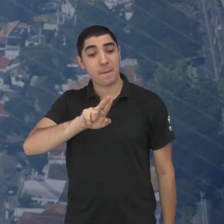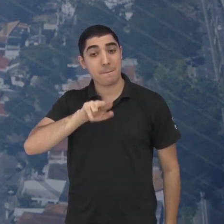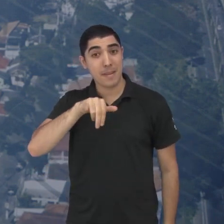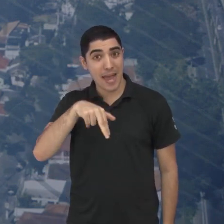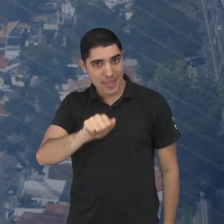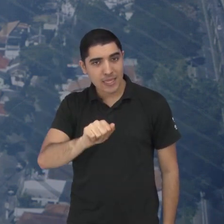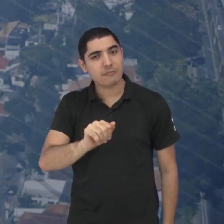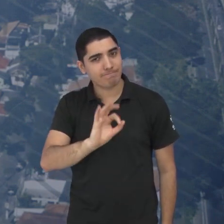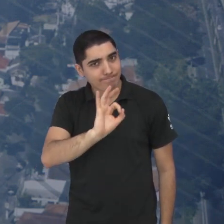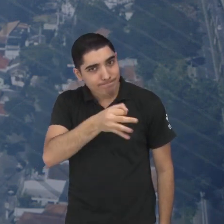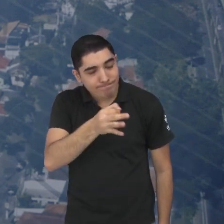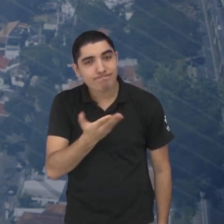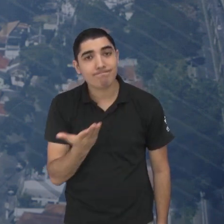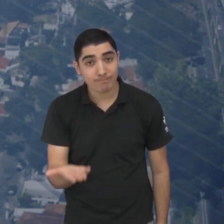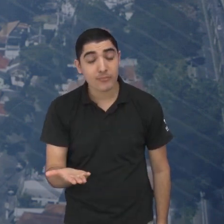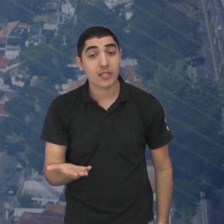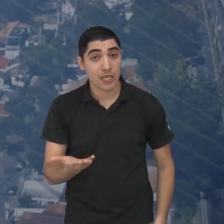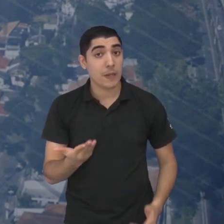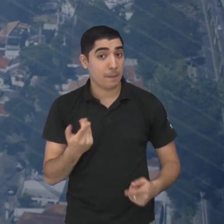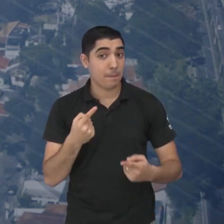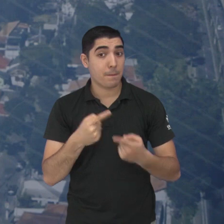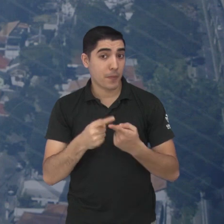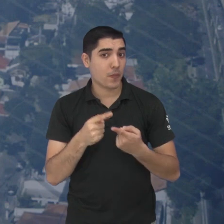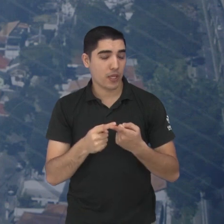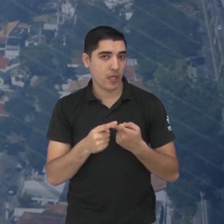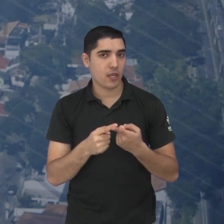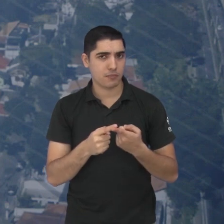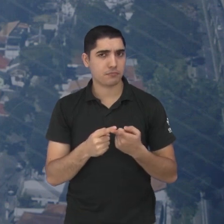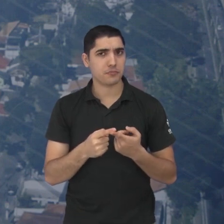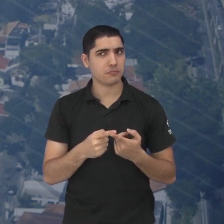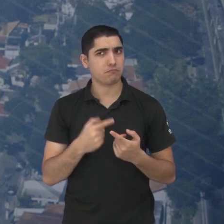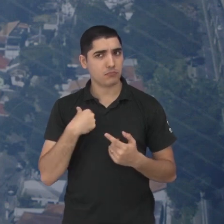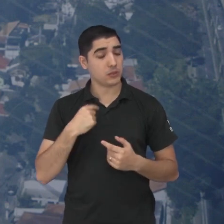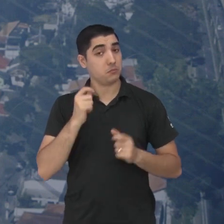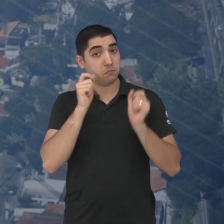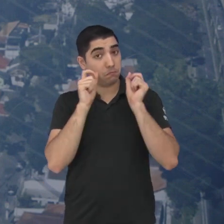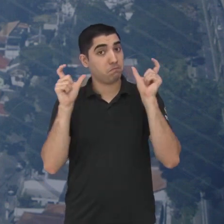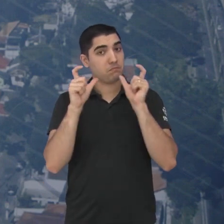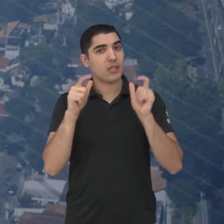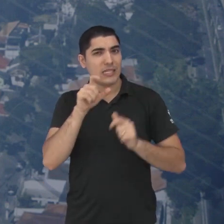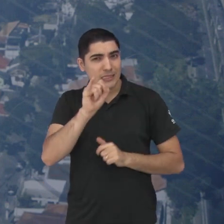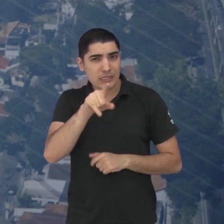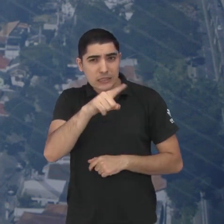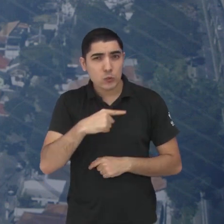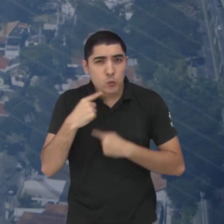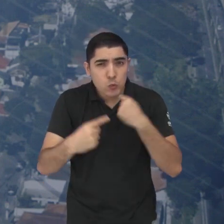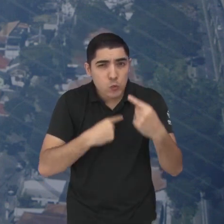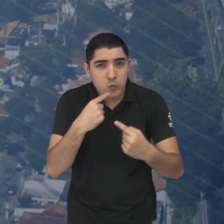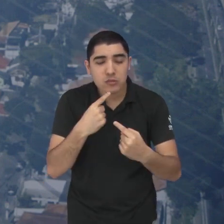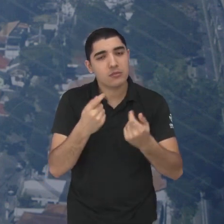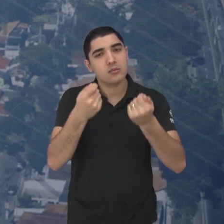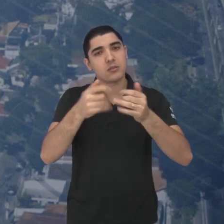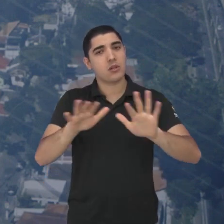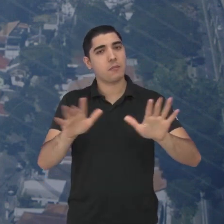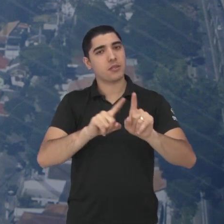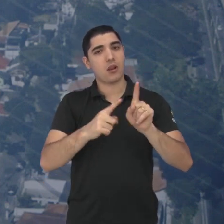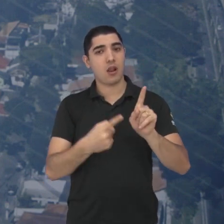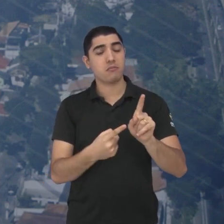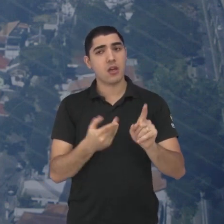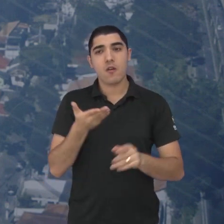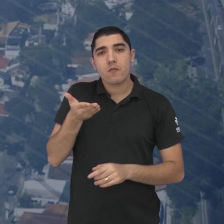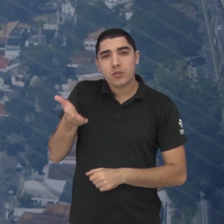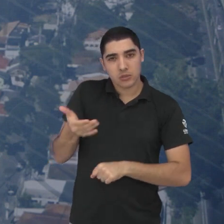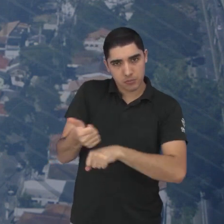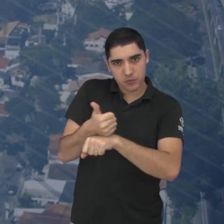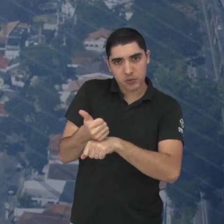isso da questão da evolução e me chamou a atenção ela falando se você tem dúvidas não tenha você como psicóloga